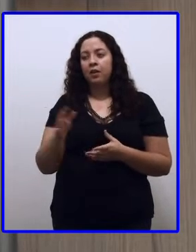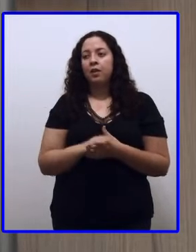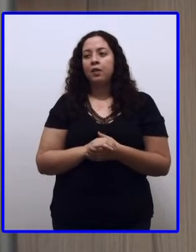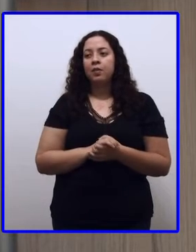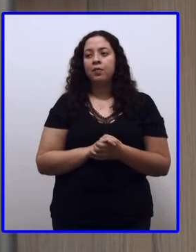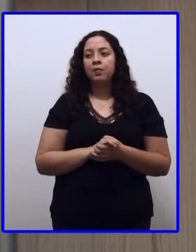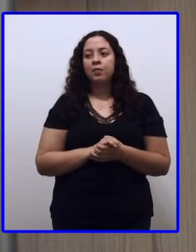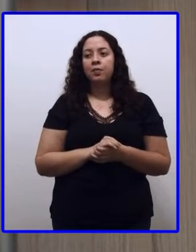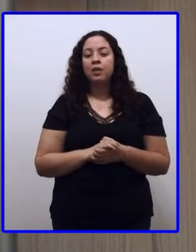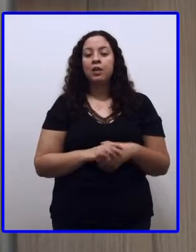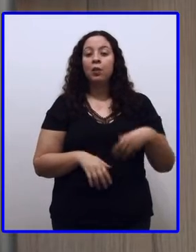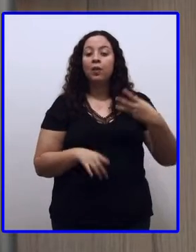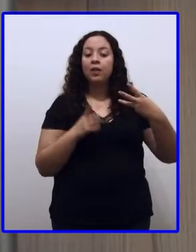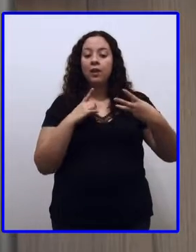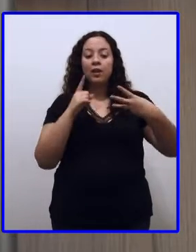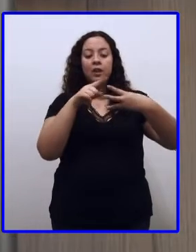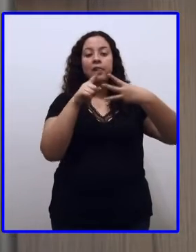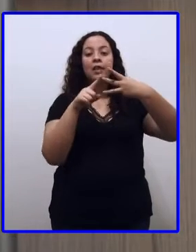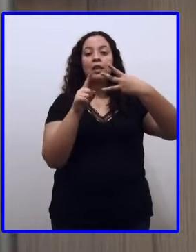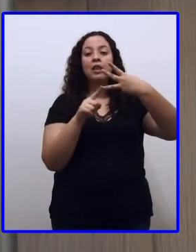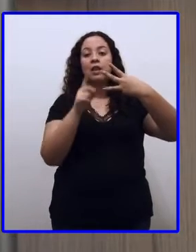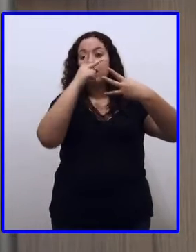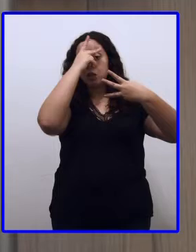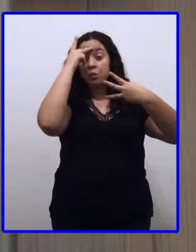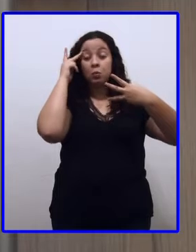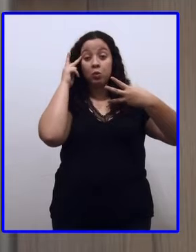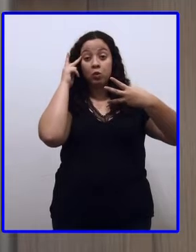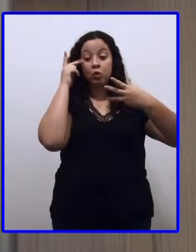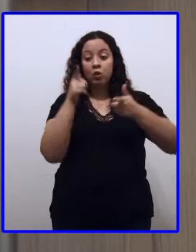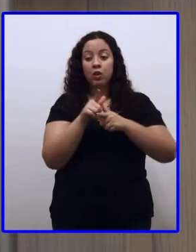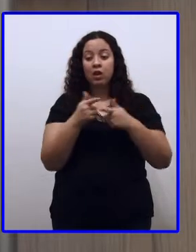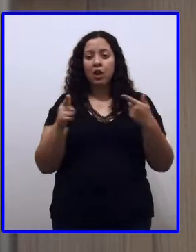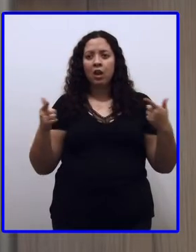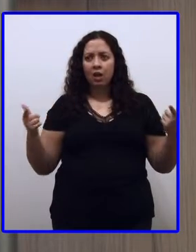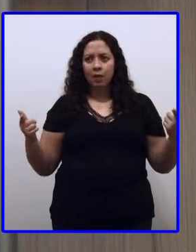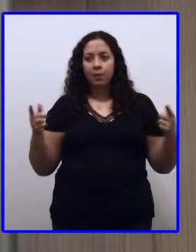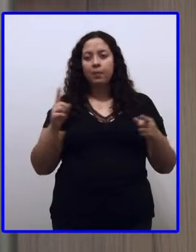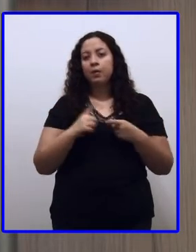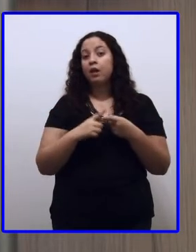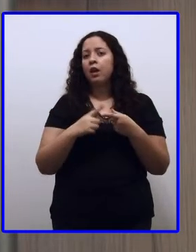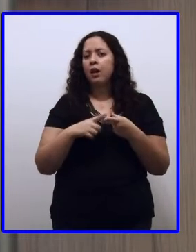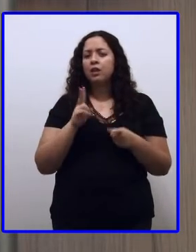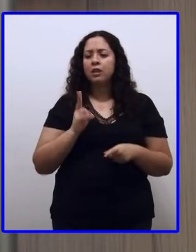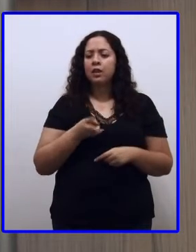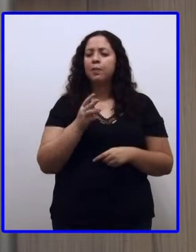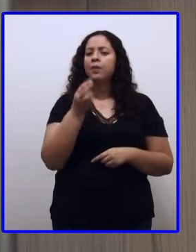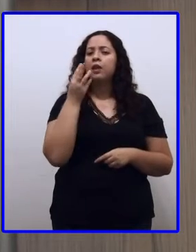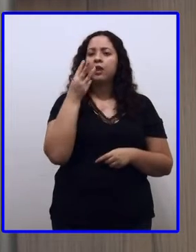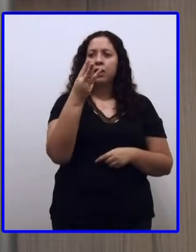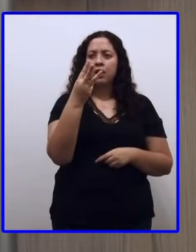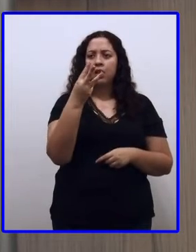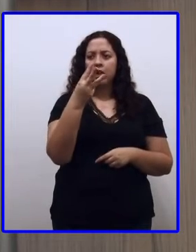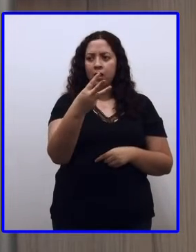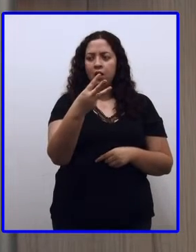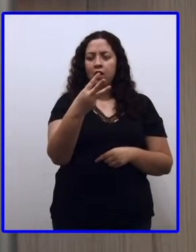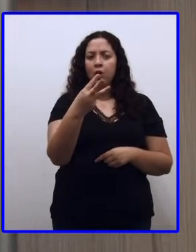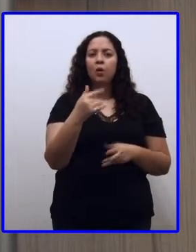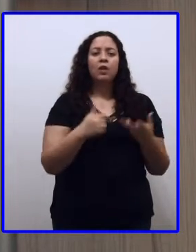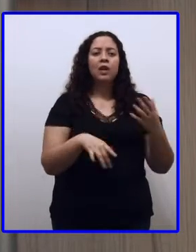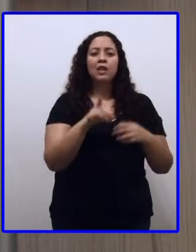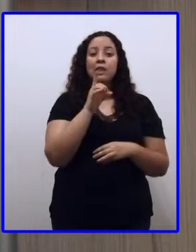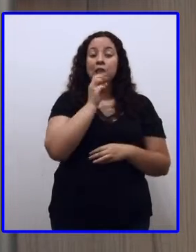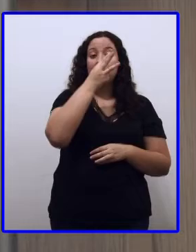quadro, nós temos aqui as três pessoas gramaticais. Porque sempre serão três. Três no